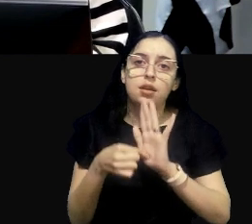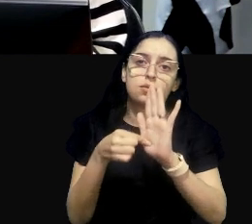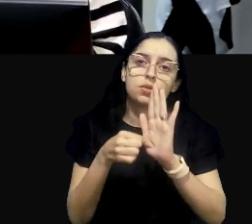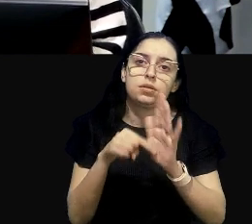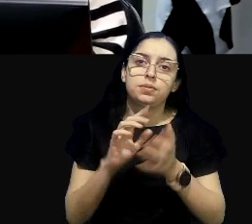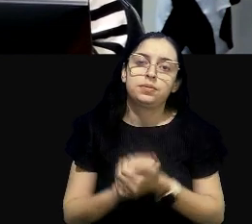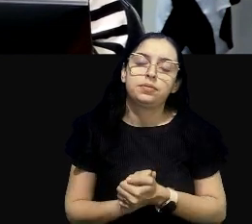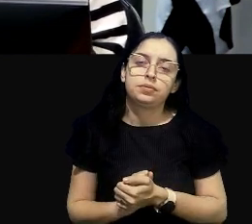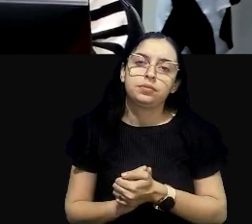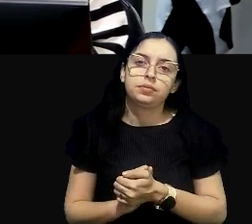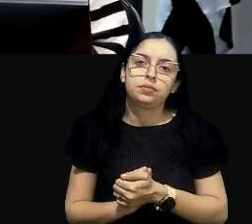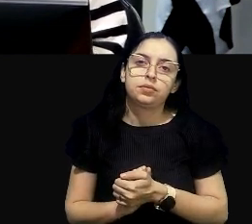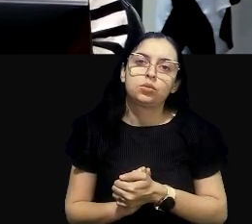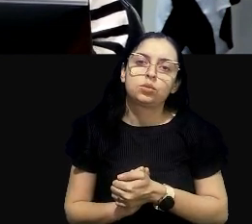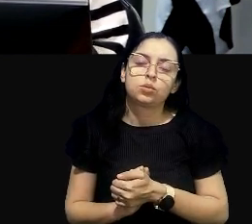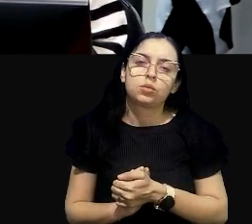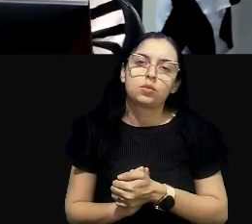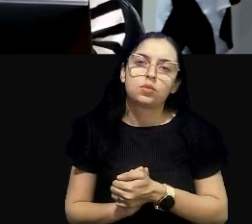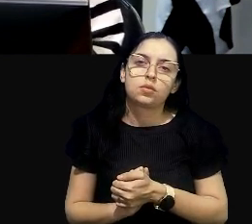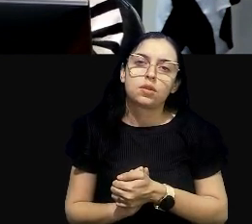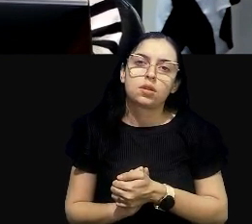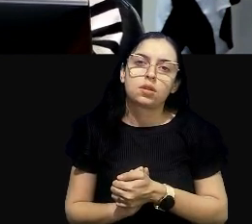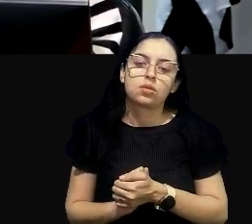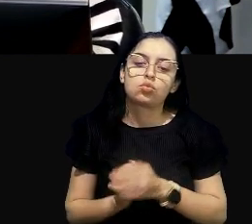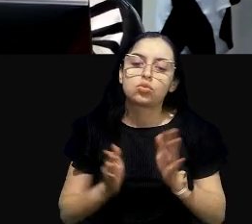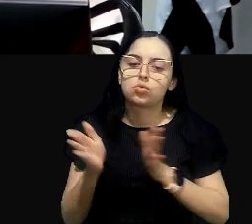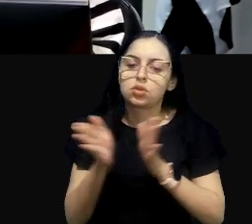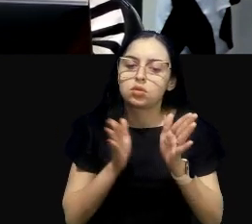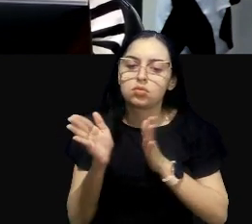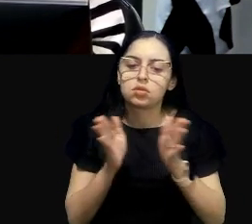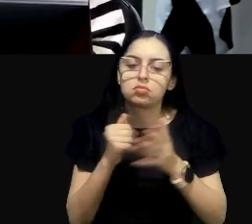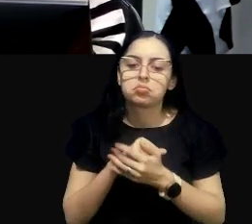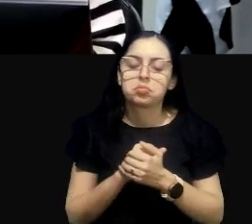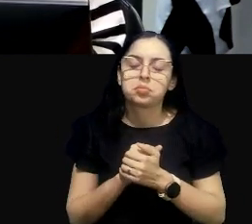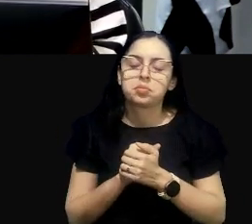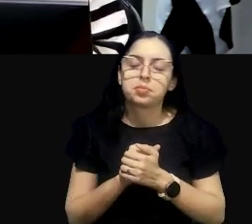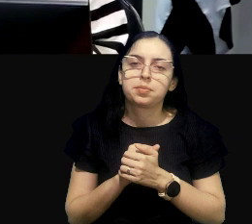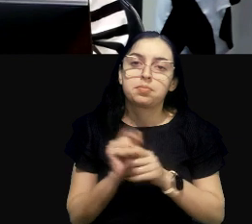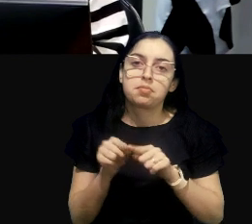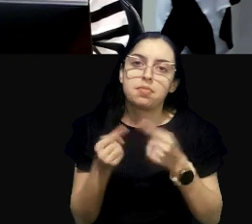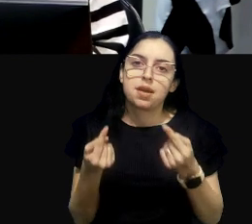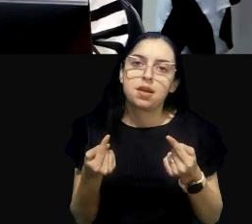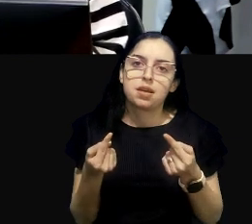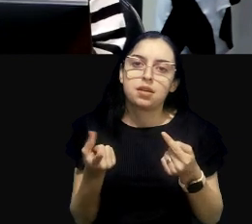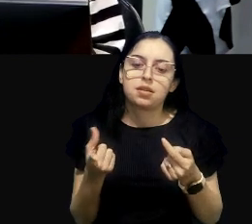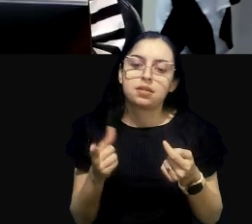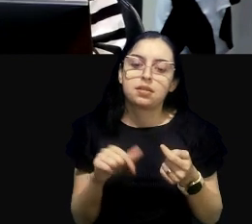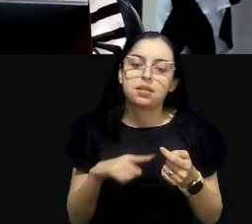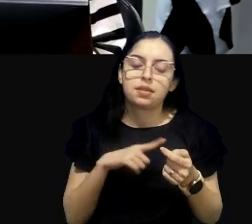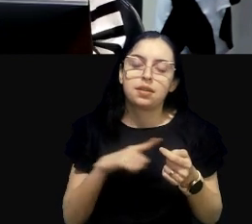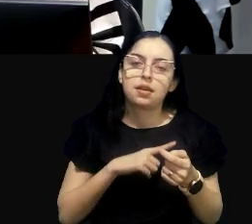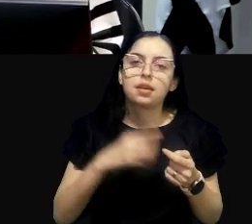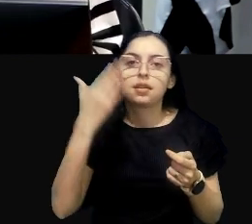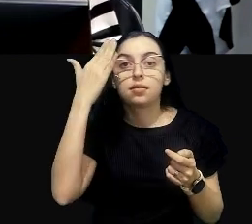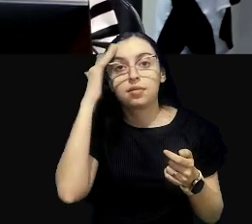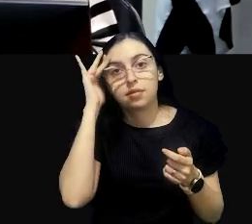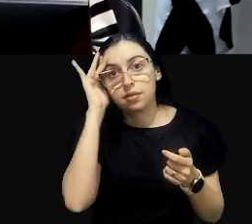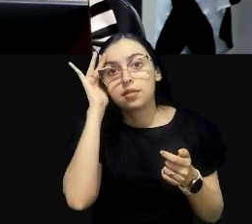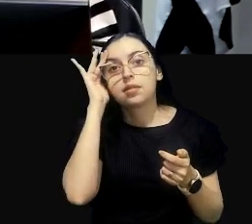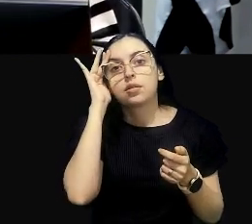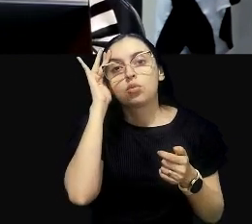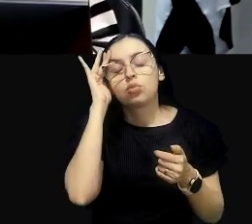Aí, a gente vai pontuar, vai mensurar alguma coisa. Mas, a gente também tem que entender o que está